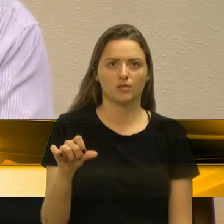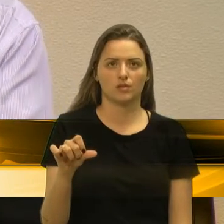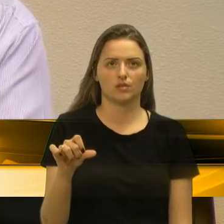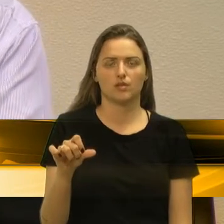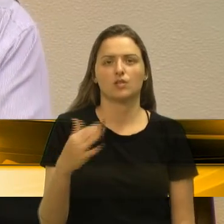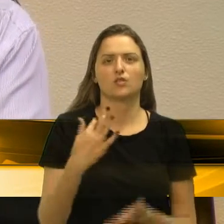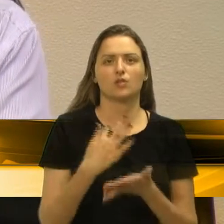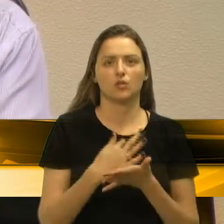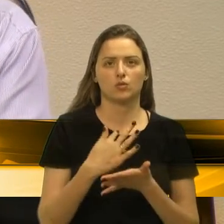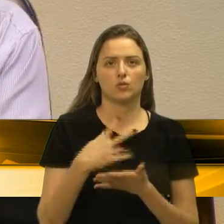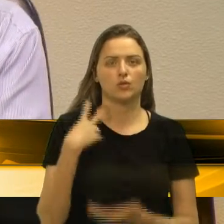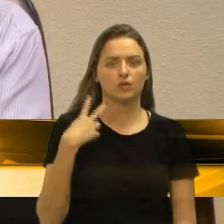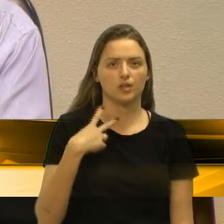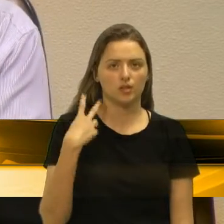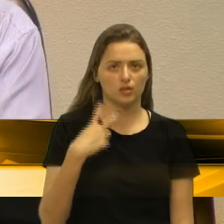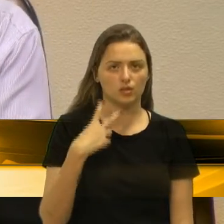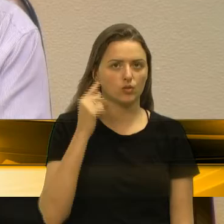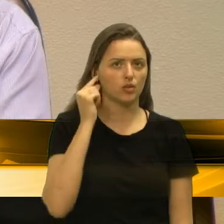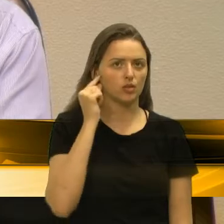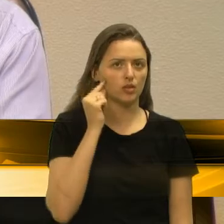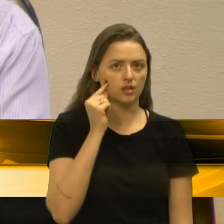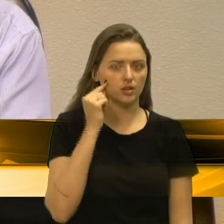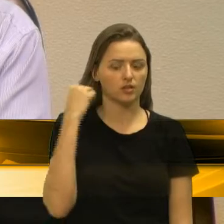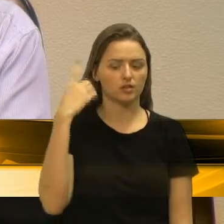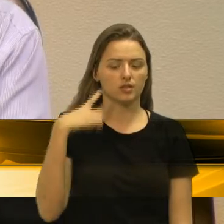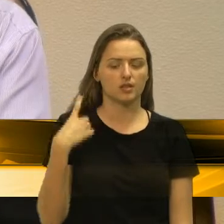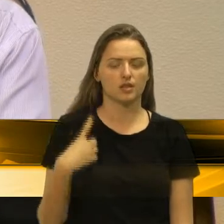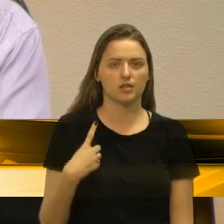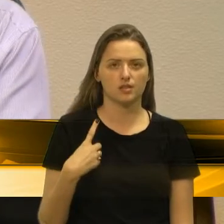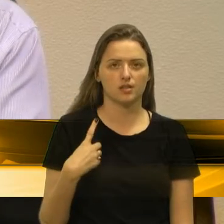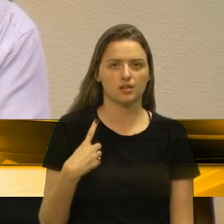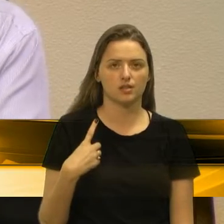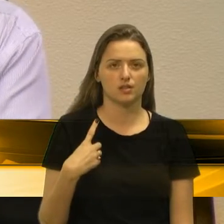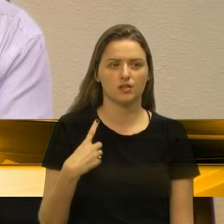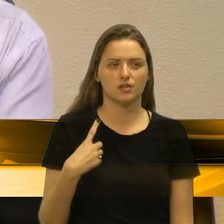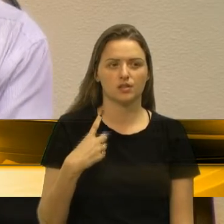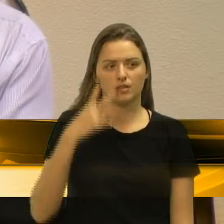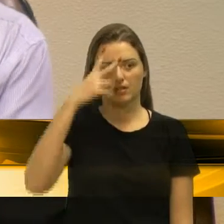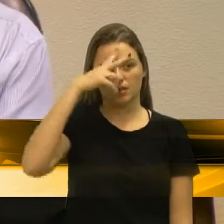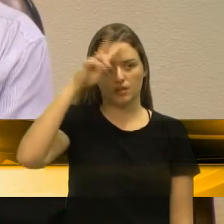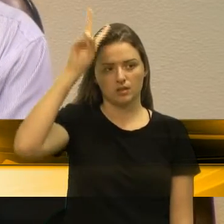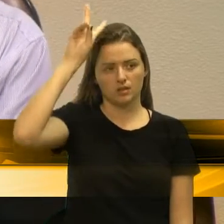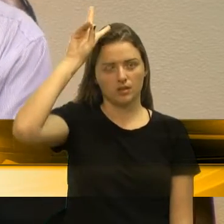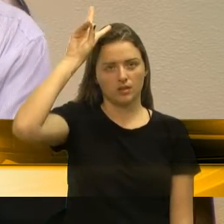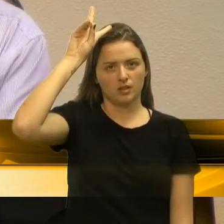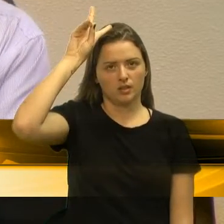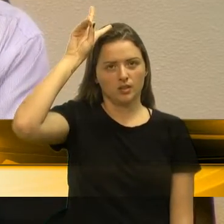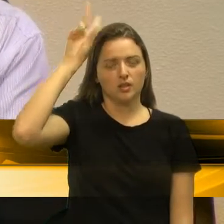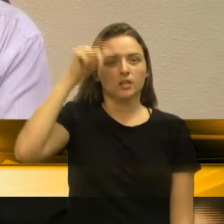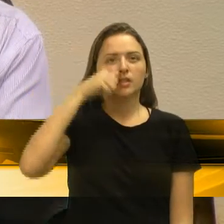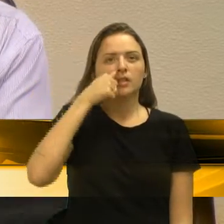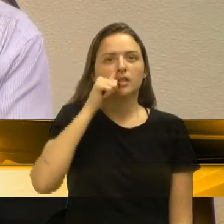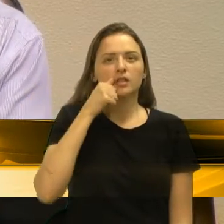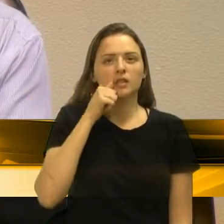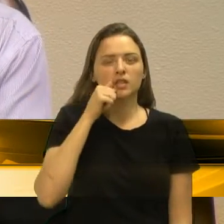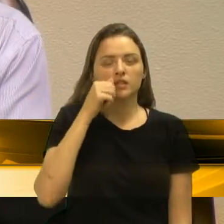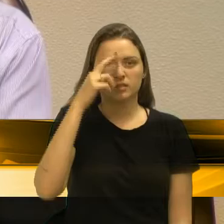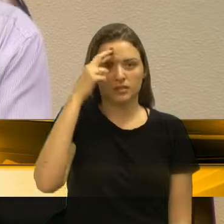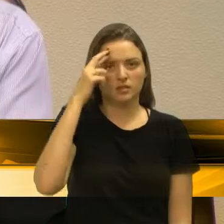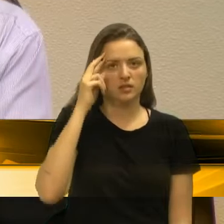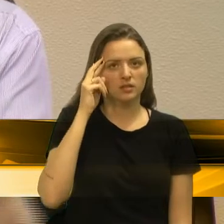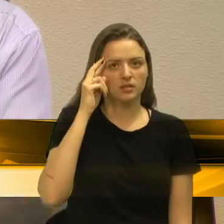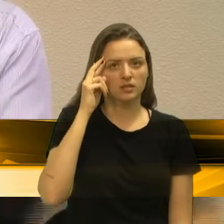ausência dos vereadores Arlindo Bandeira, Denise Pessoa, Edson da Rosa, Paula Iores, Rafael Bueno